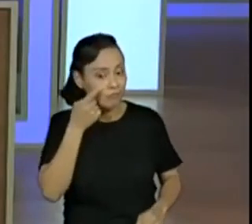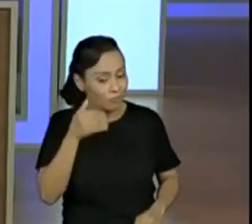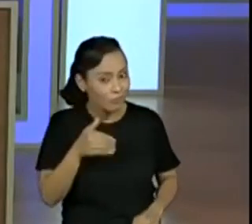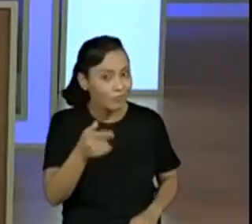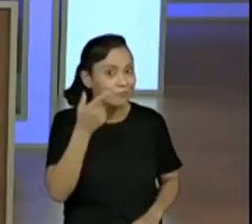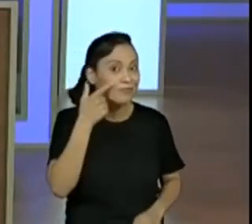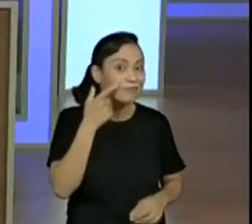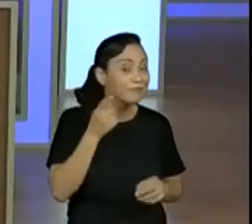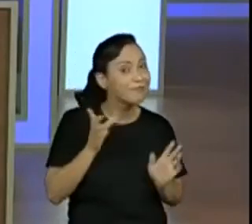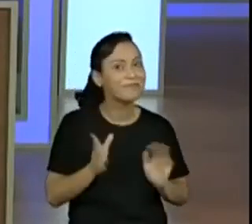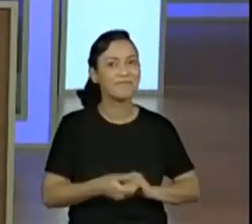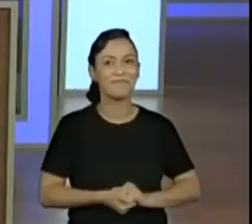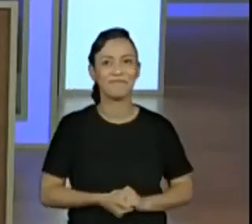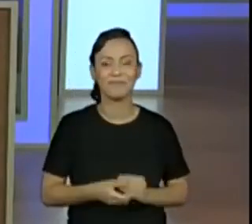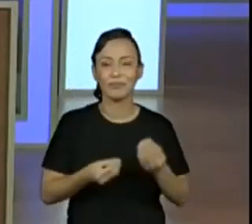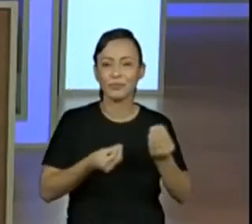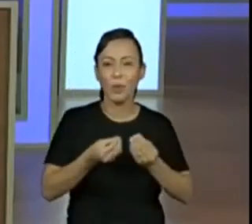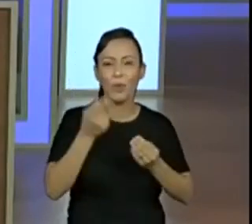Olha lá.